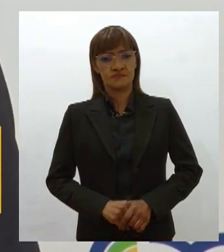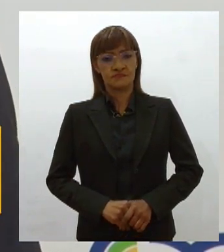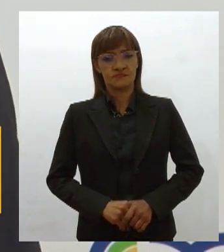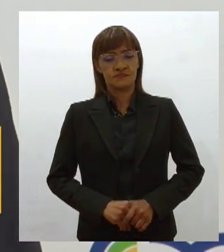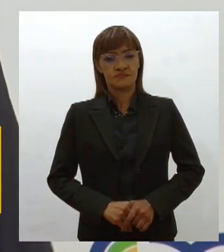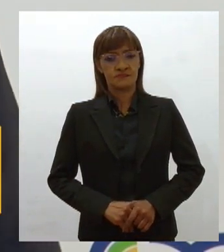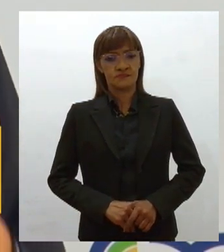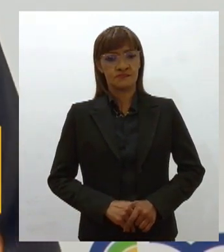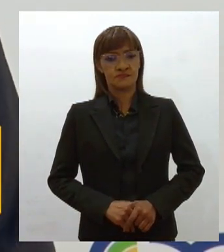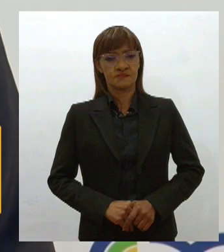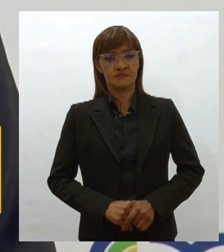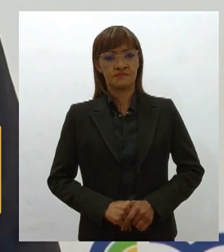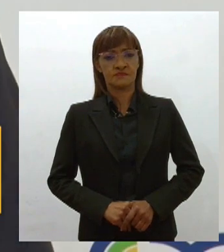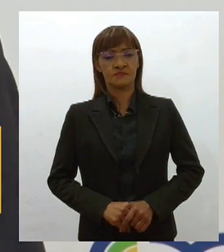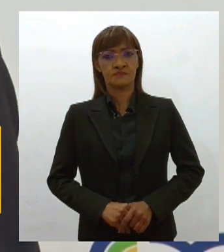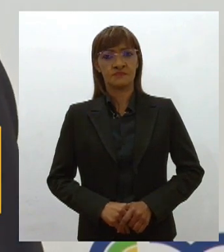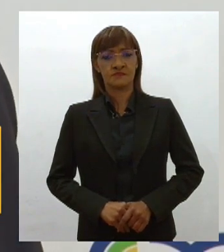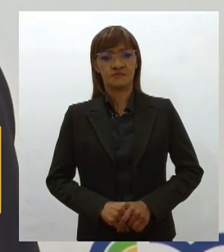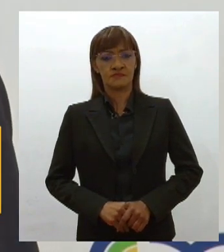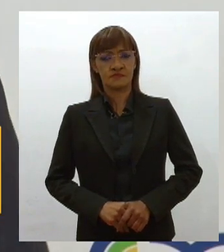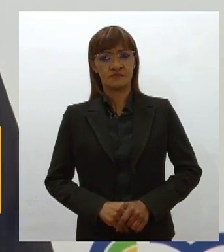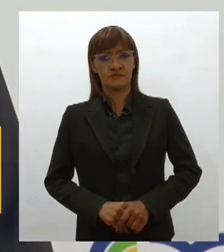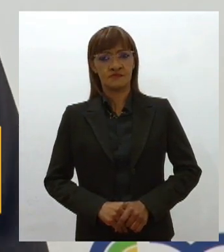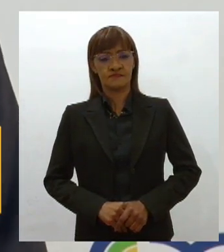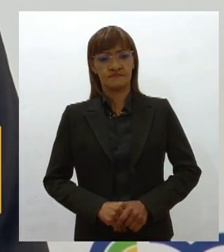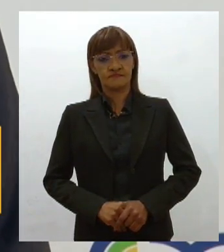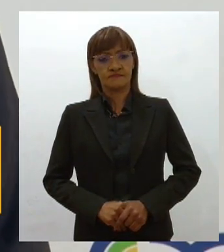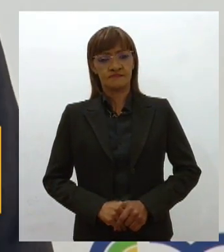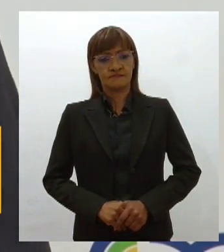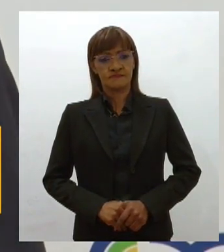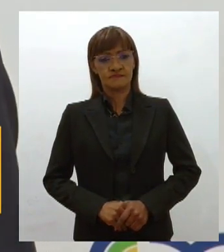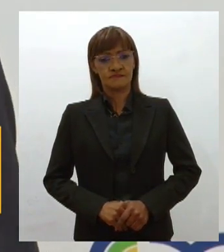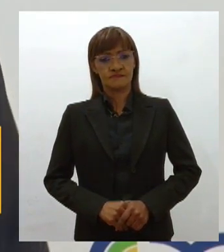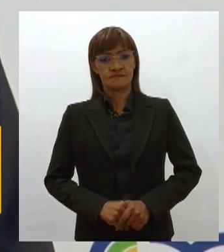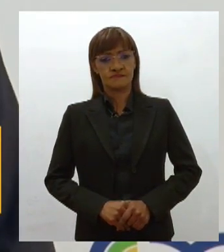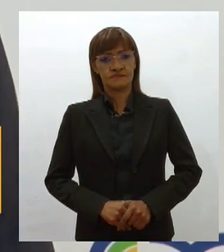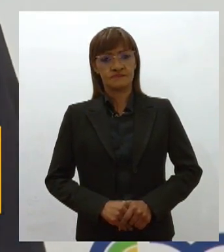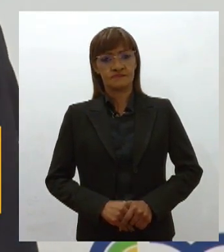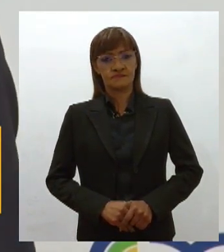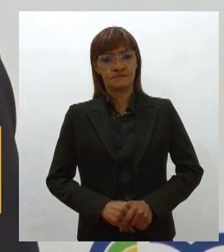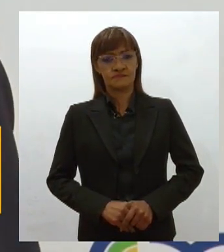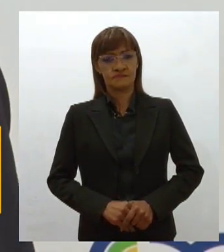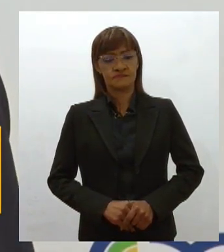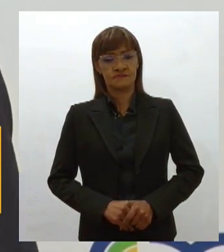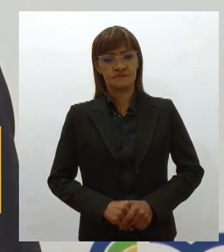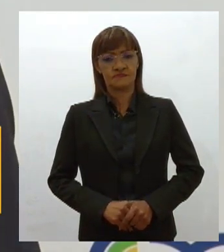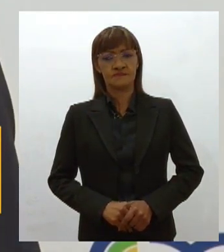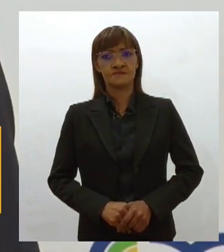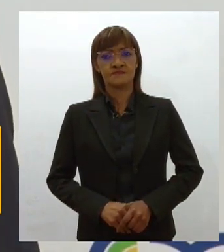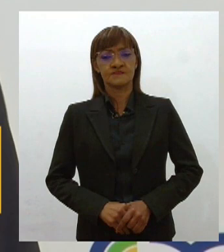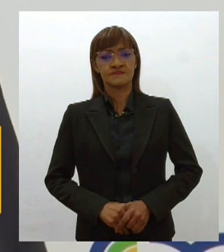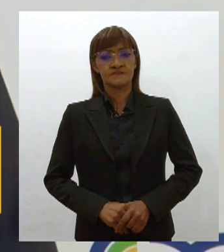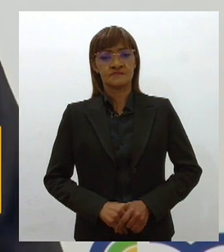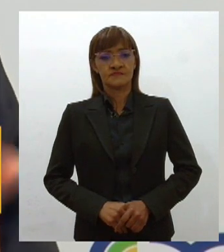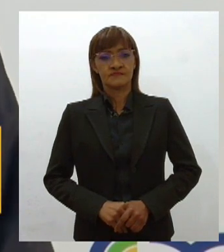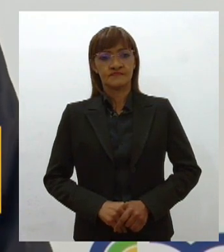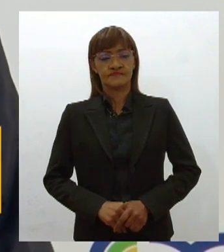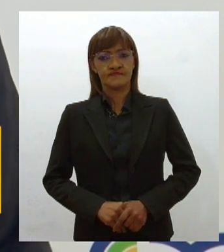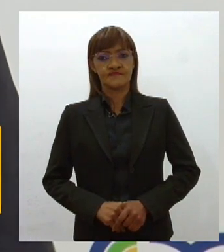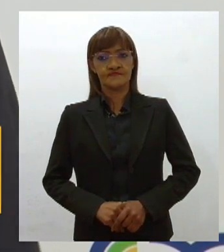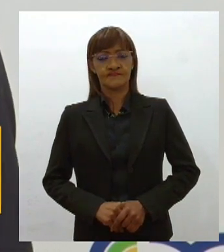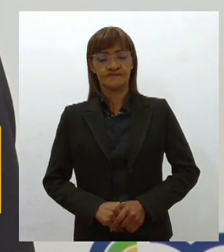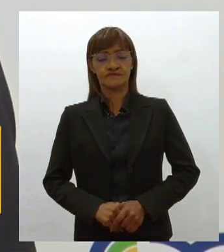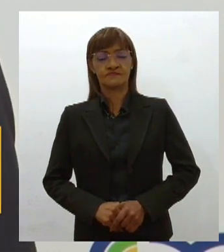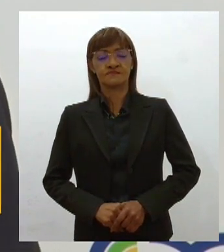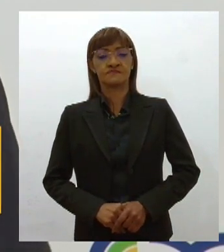Ministério Público Federal, e o que a gente espera é que a Polícia Sergipan, a Secretaria de Segurança Pública, dê a resposta devida, que realmente